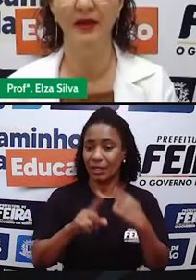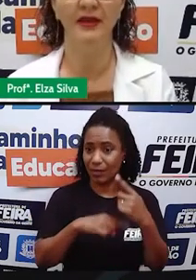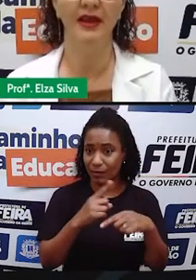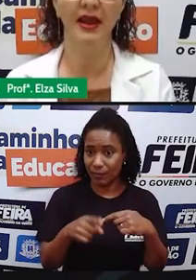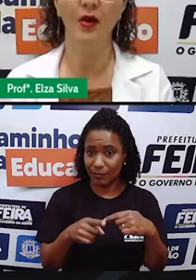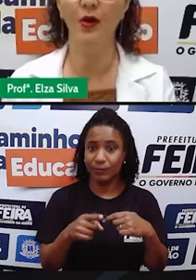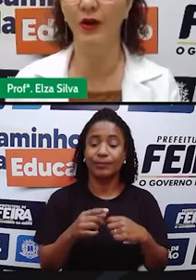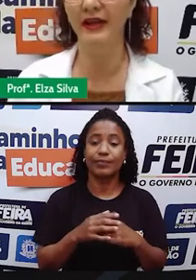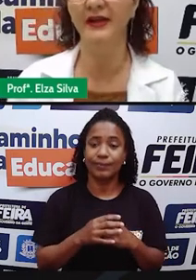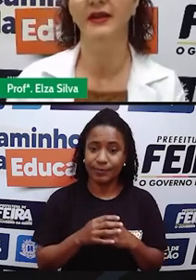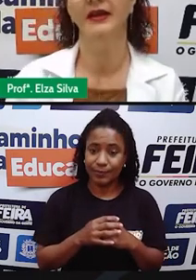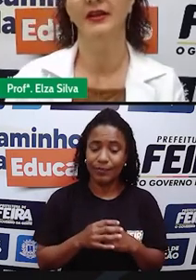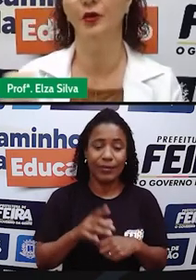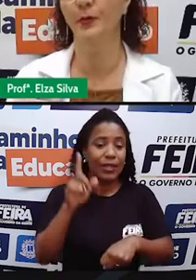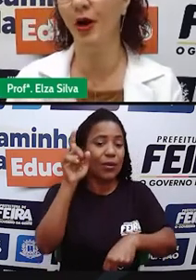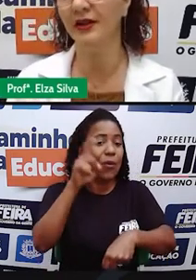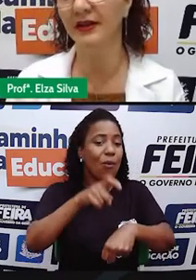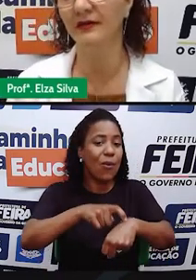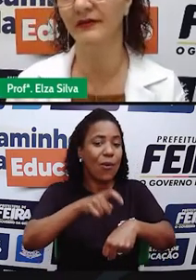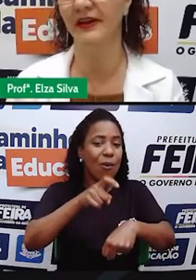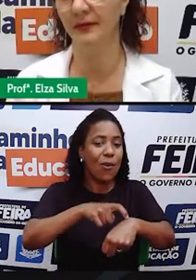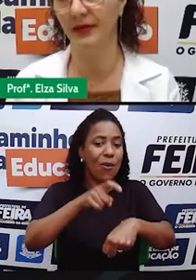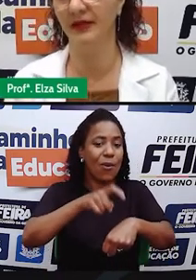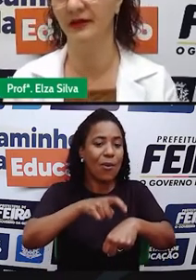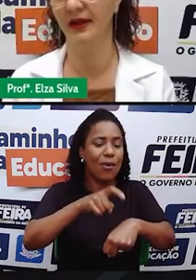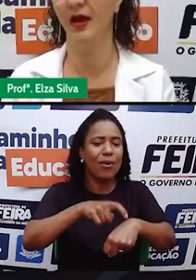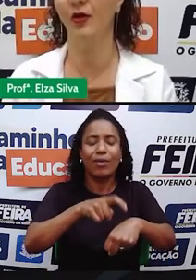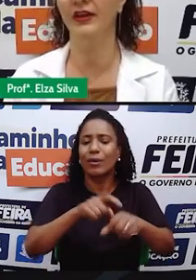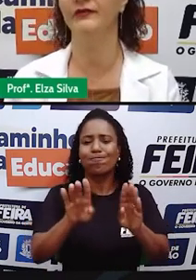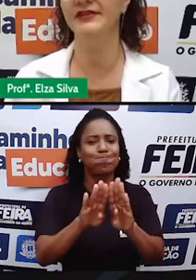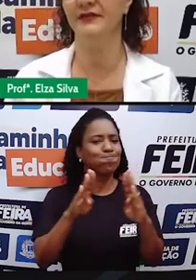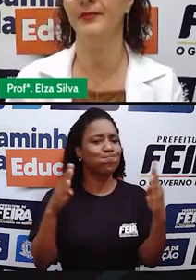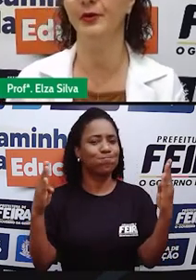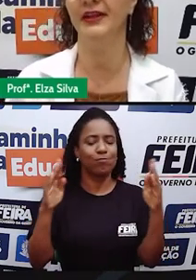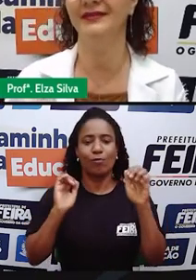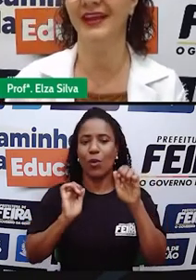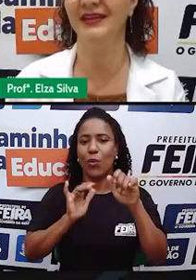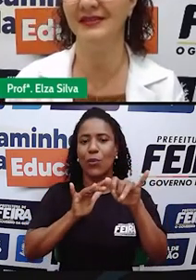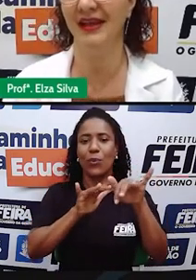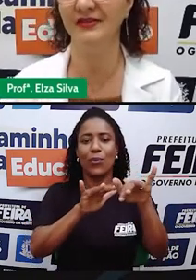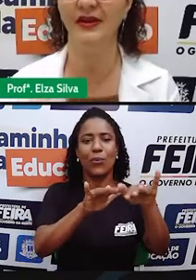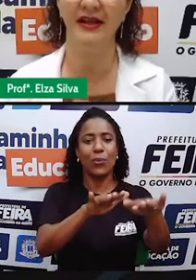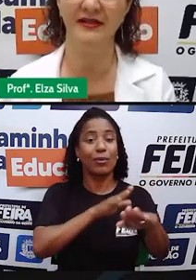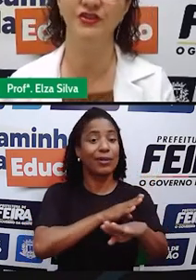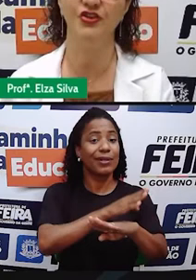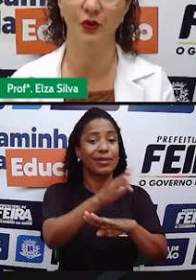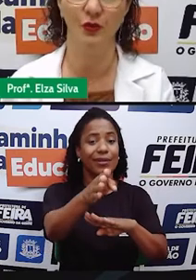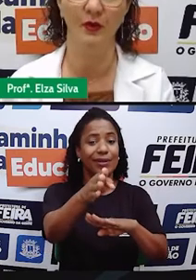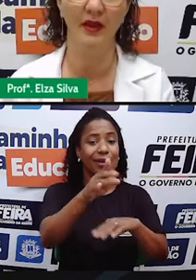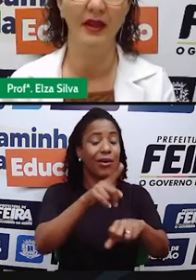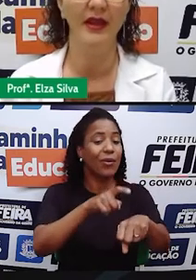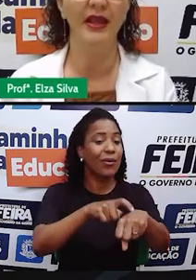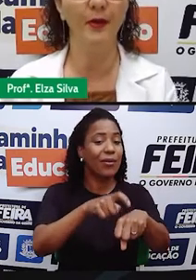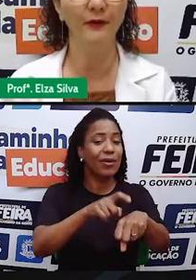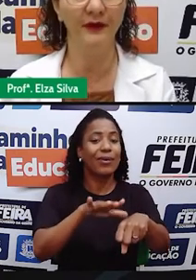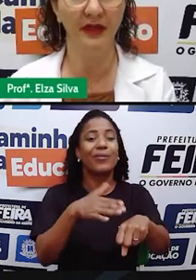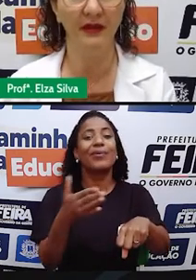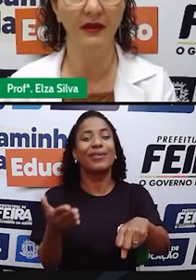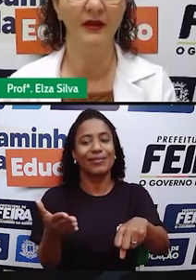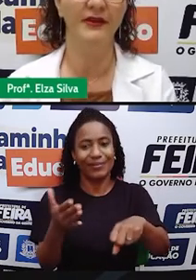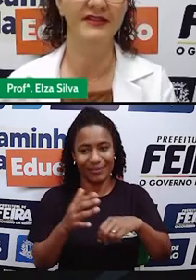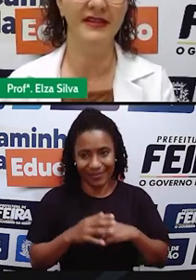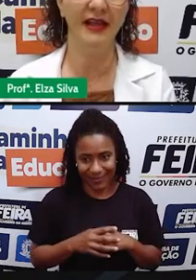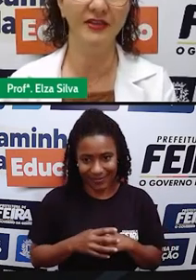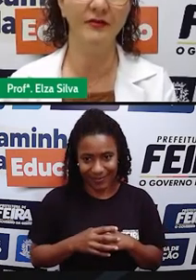que é a hora que o portão vai abrir. É a hora que você vai poder ter acesso à casa de show. E, por